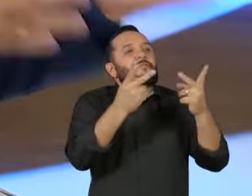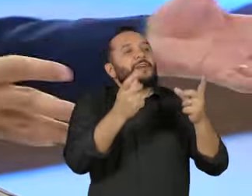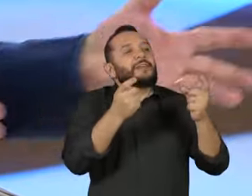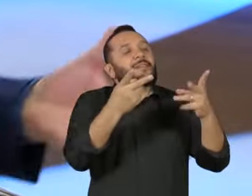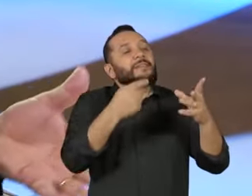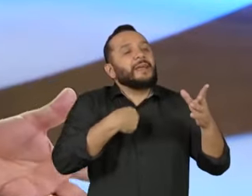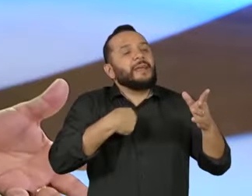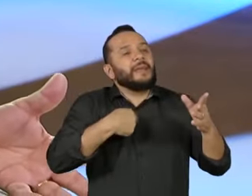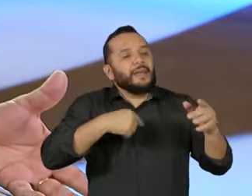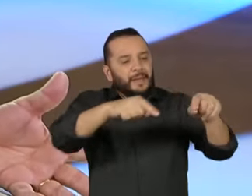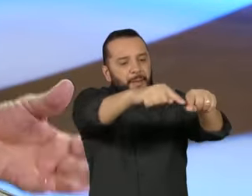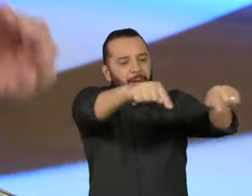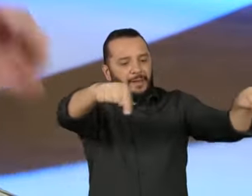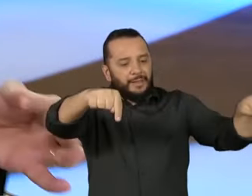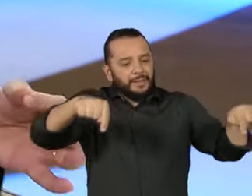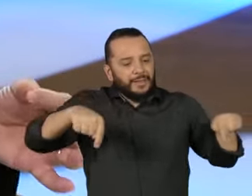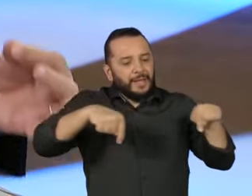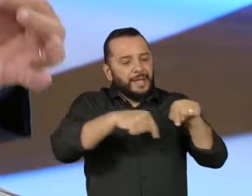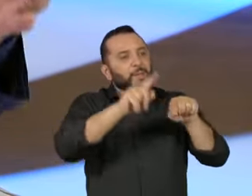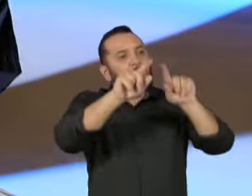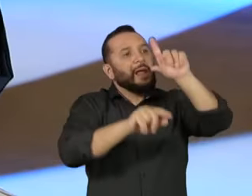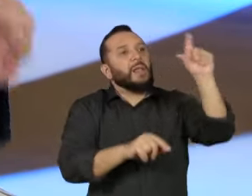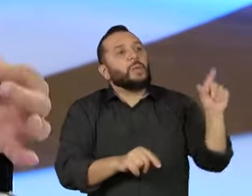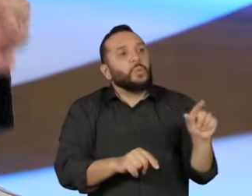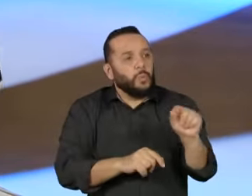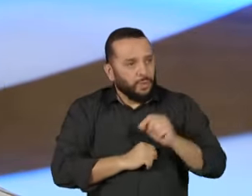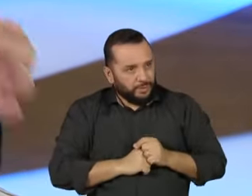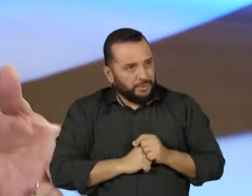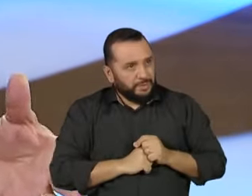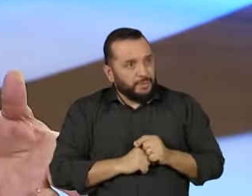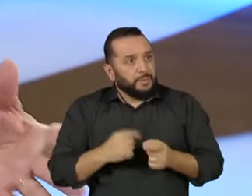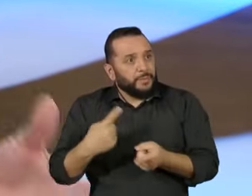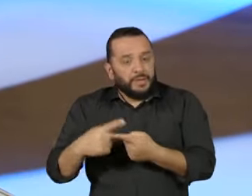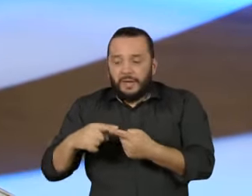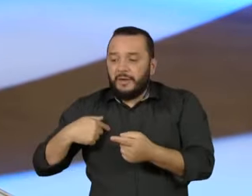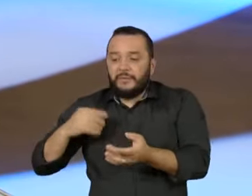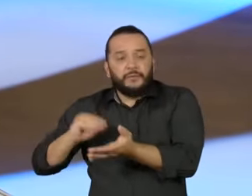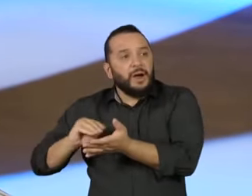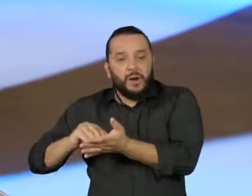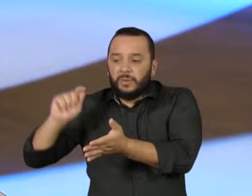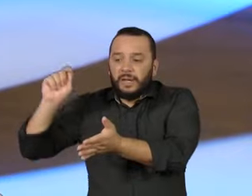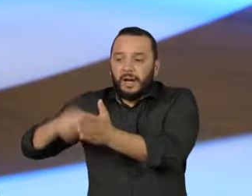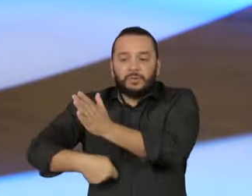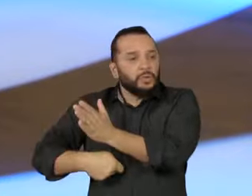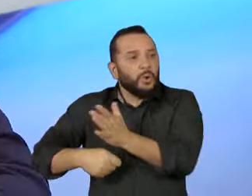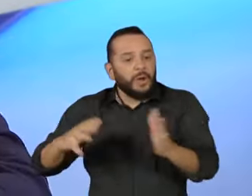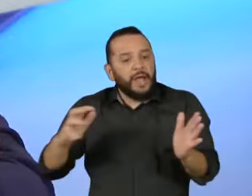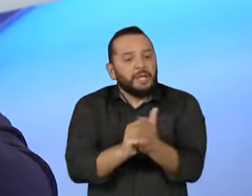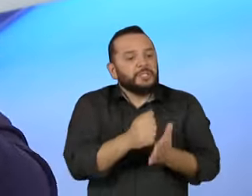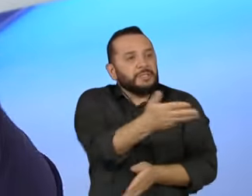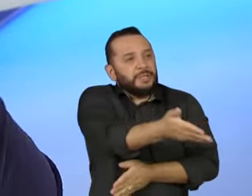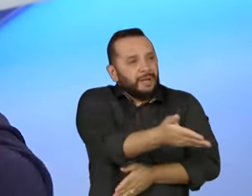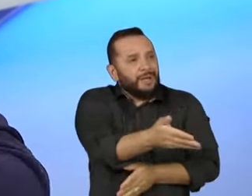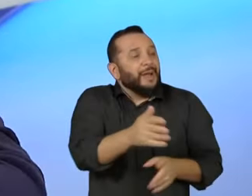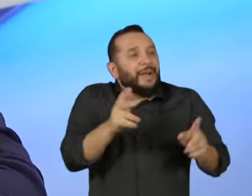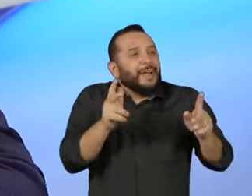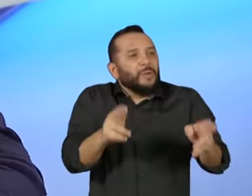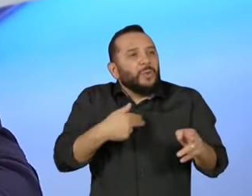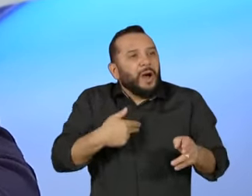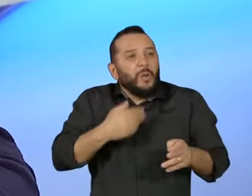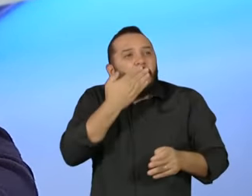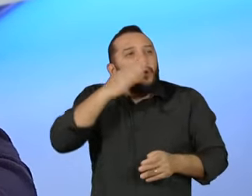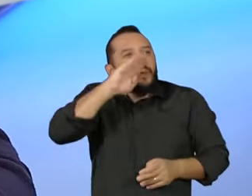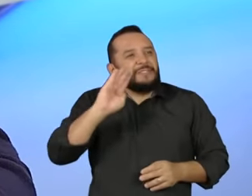que registre essa propriedade. Ou seja, é criar frustração na população. Malu. Boa noite,